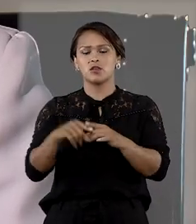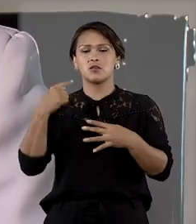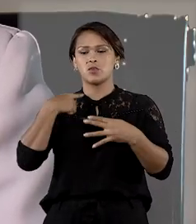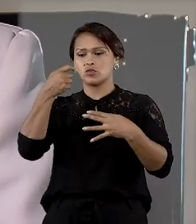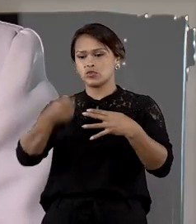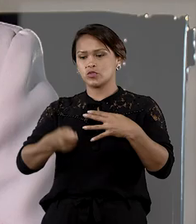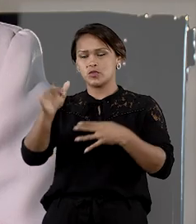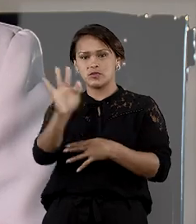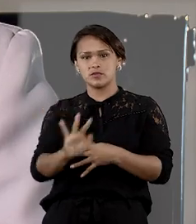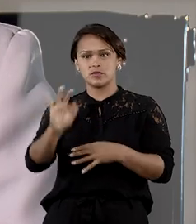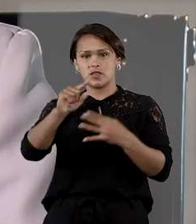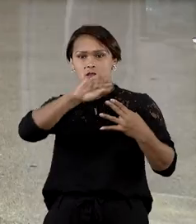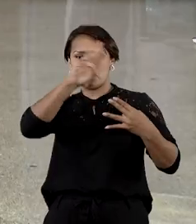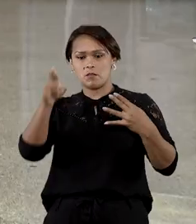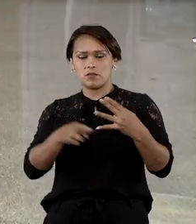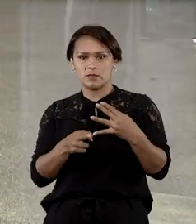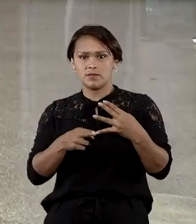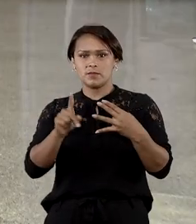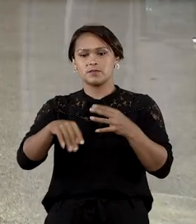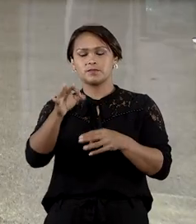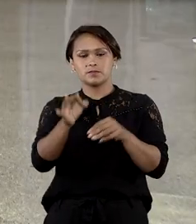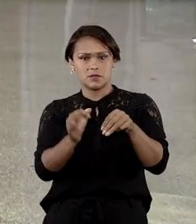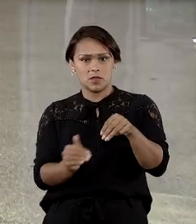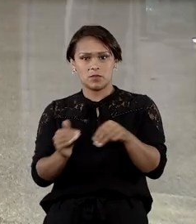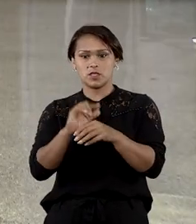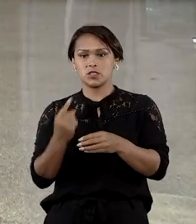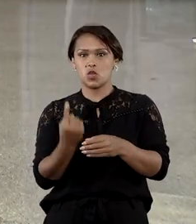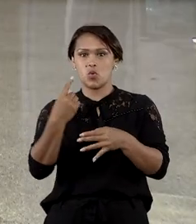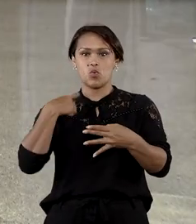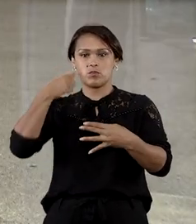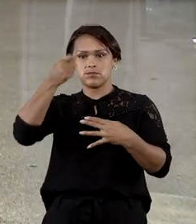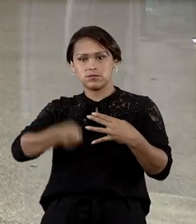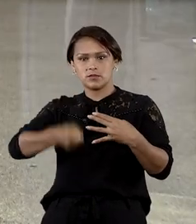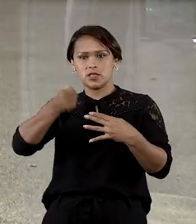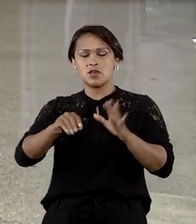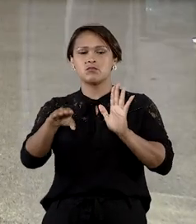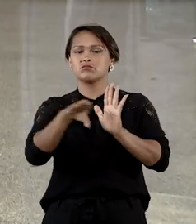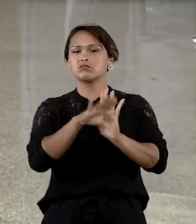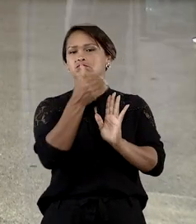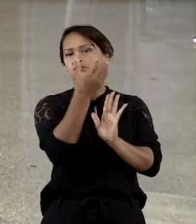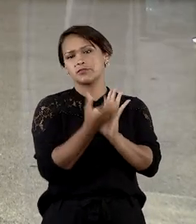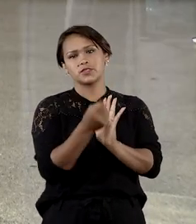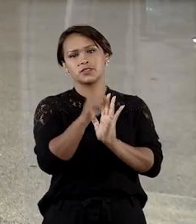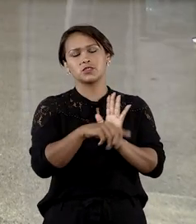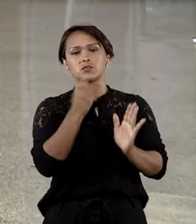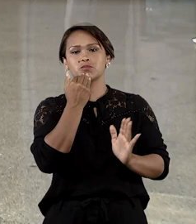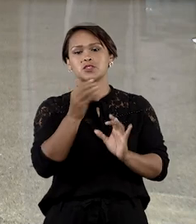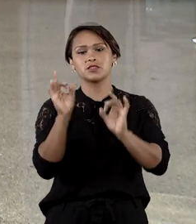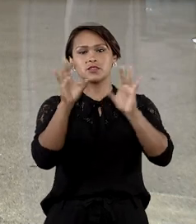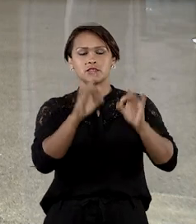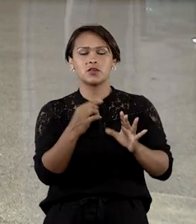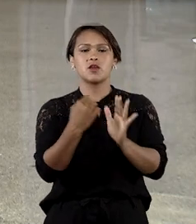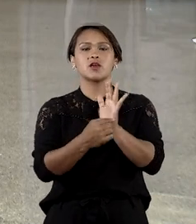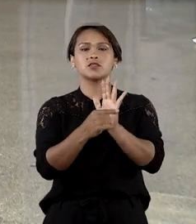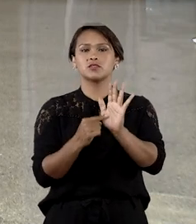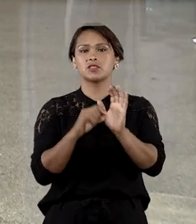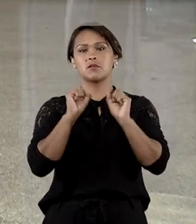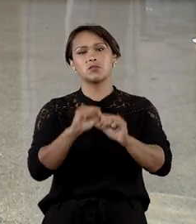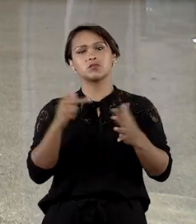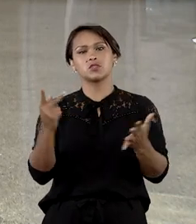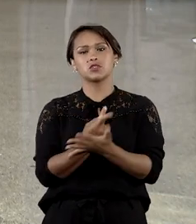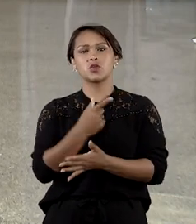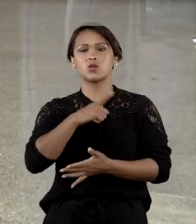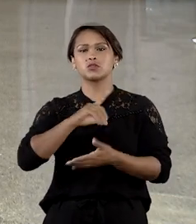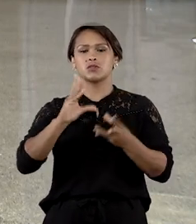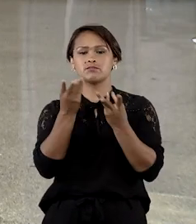pelo juízo federal de primeiro grau. A ministra, em decisão monocrática, negou o pedido e destacou que a nulidade é declarada